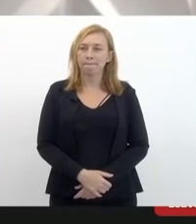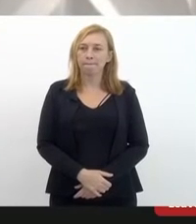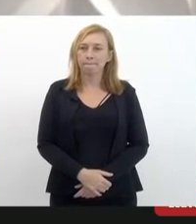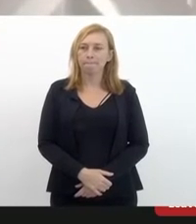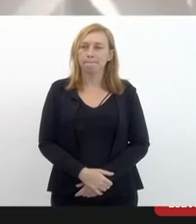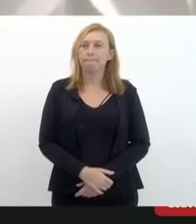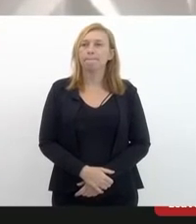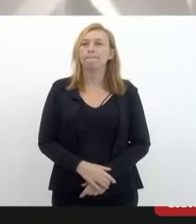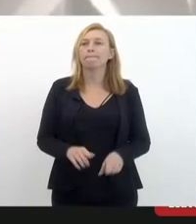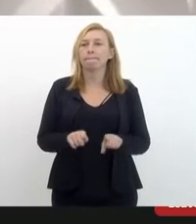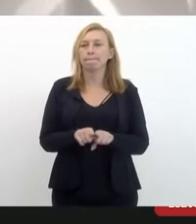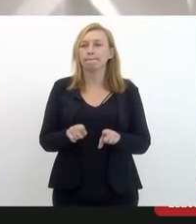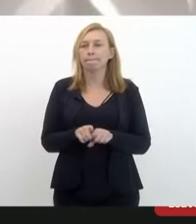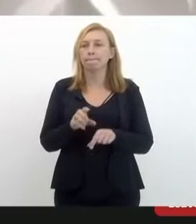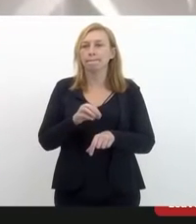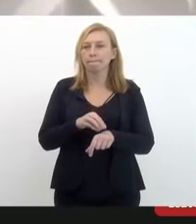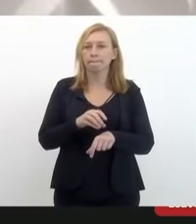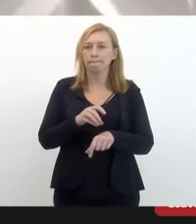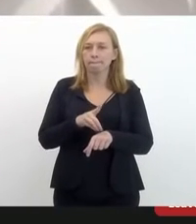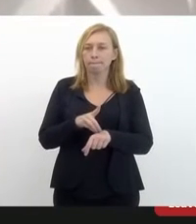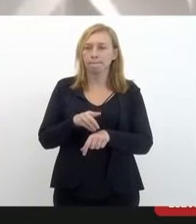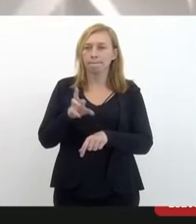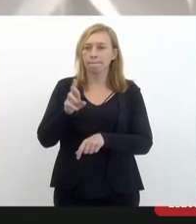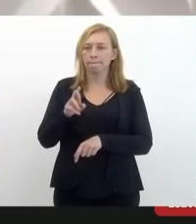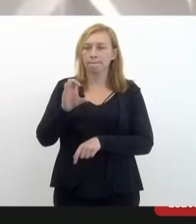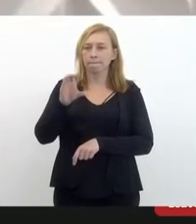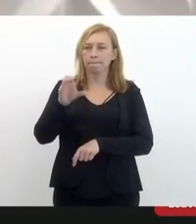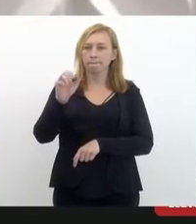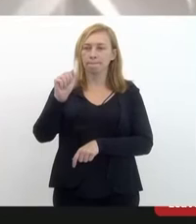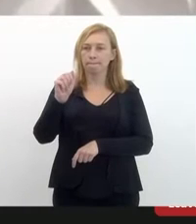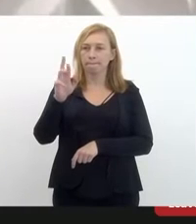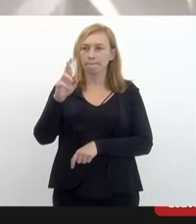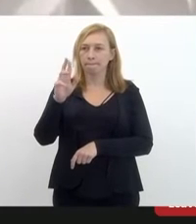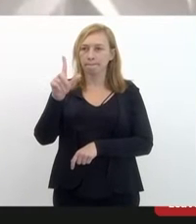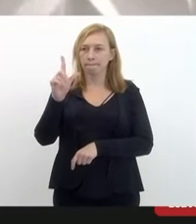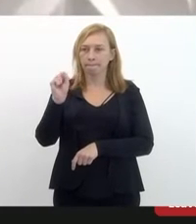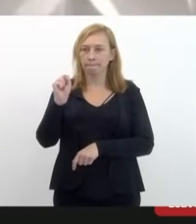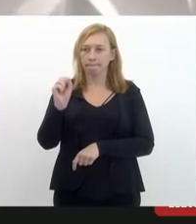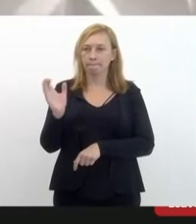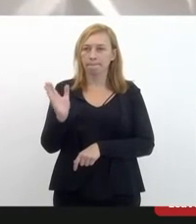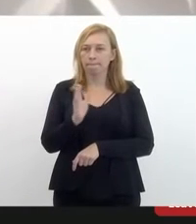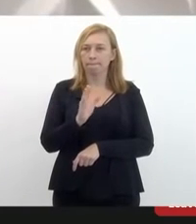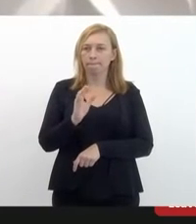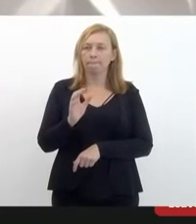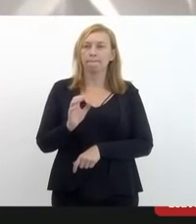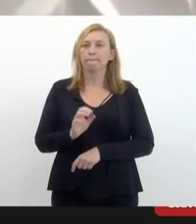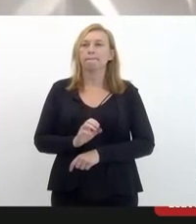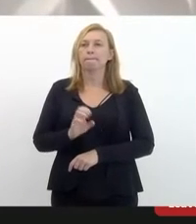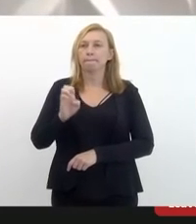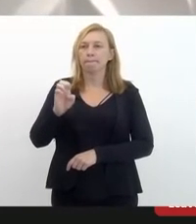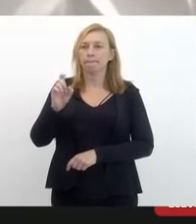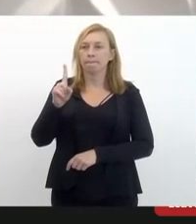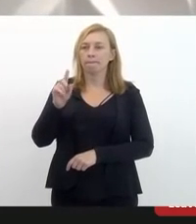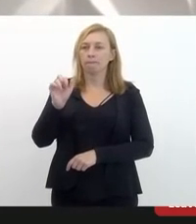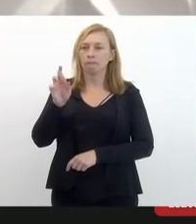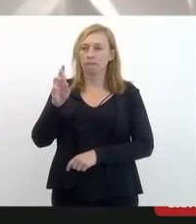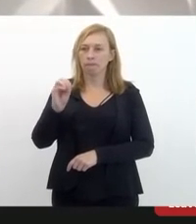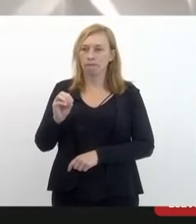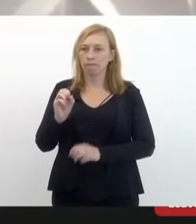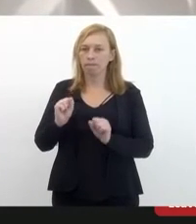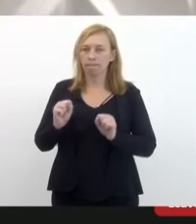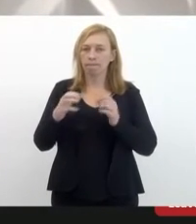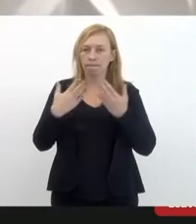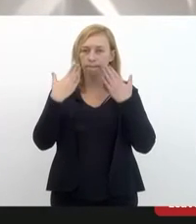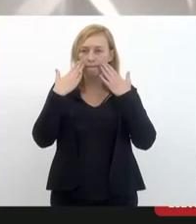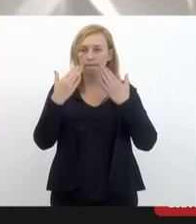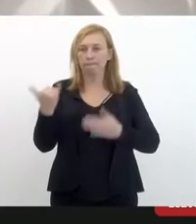Vou passar, então, para o doutor Carlos Eduardo para as suas considerações. Doutor Carlos Eduardo, o senhor pudesse apresentar,